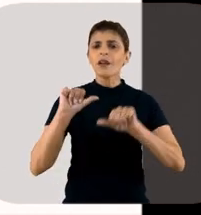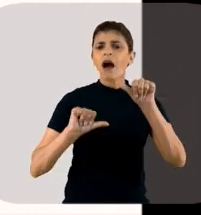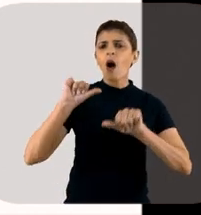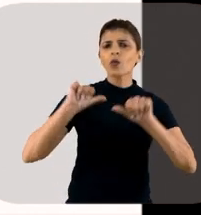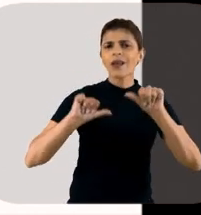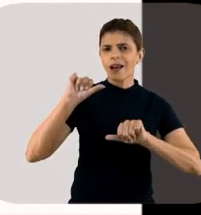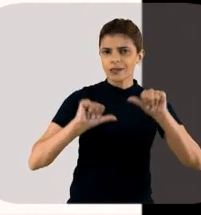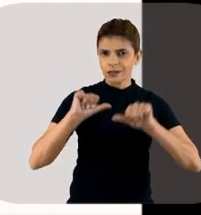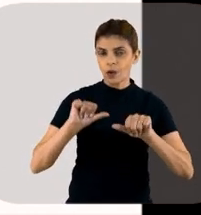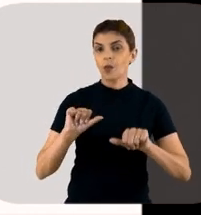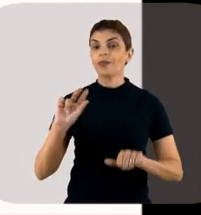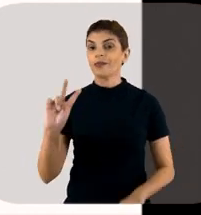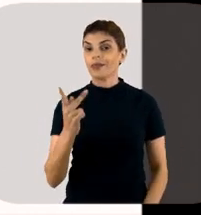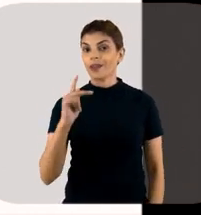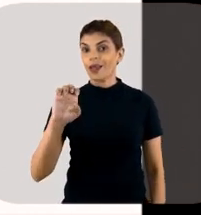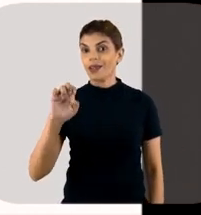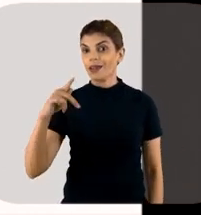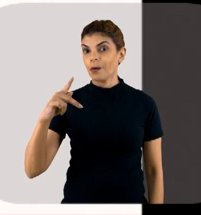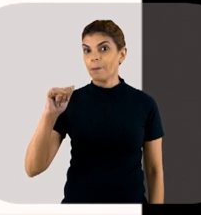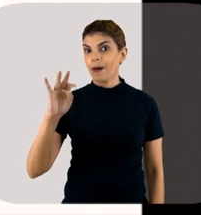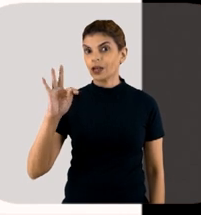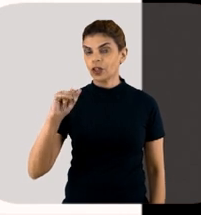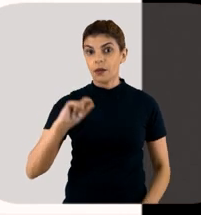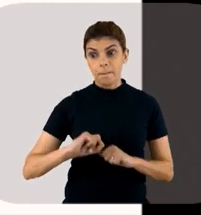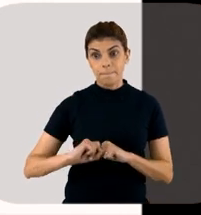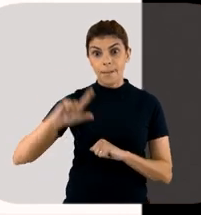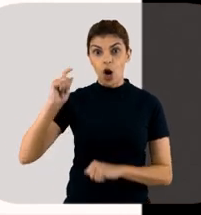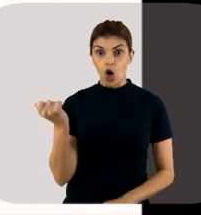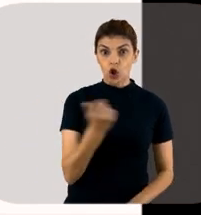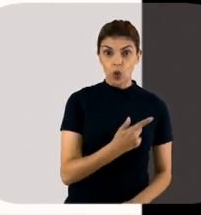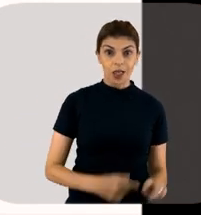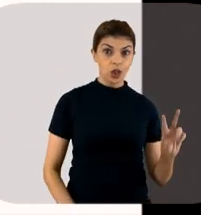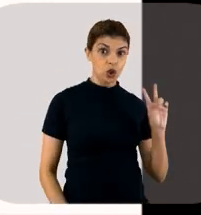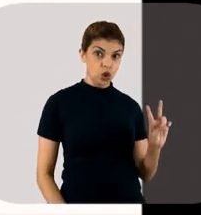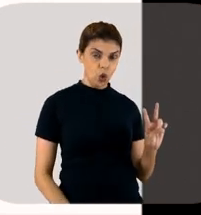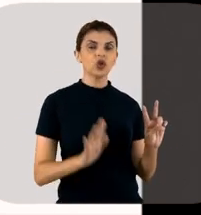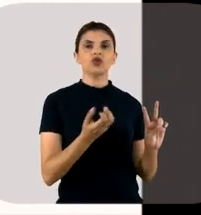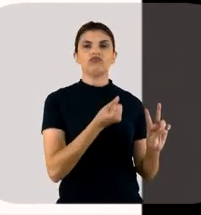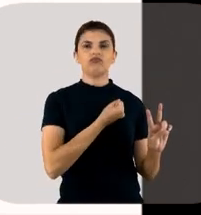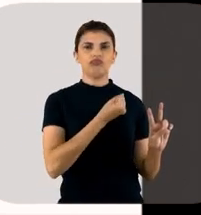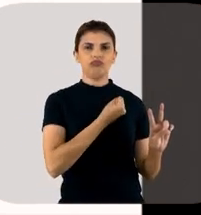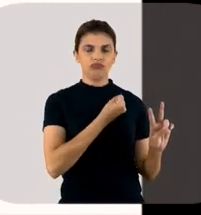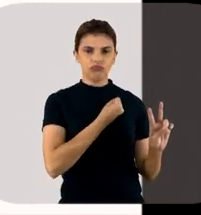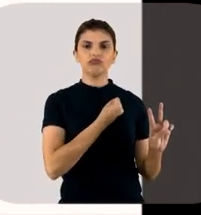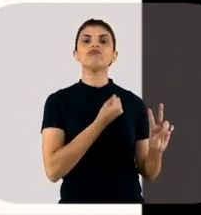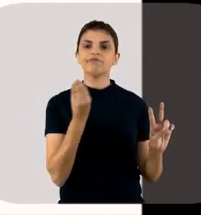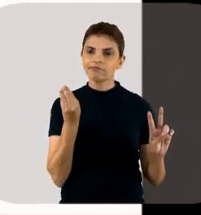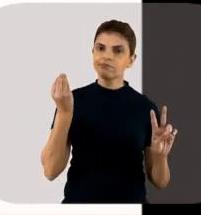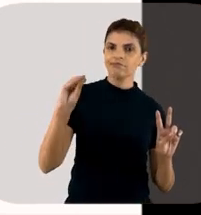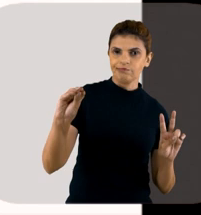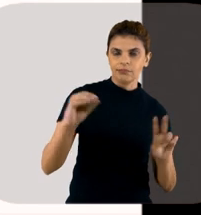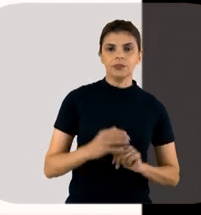Alteração hepática. Quando maior do que 2, a gente já vai pontuar no SOFA.